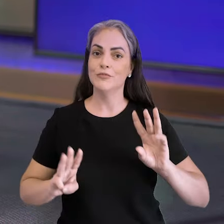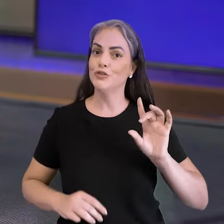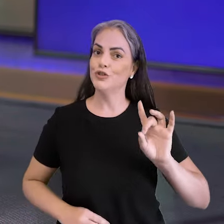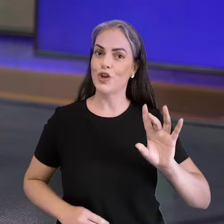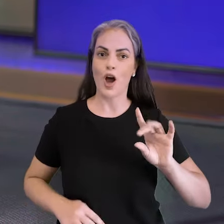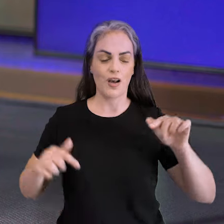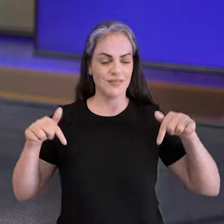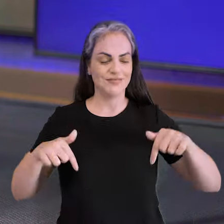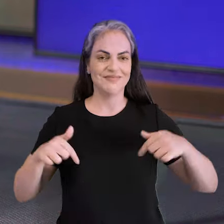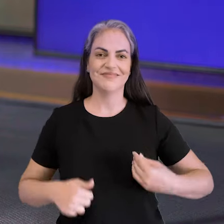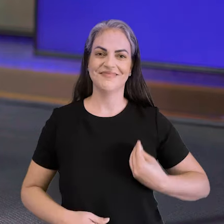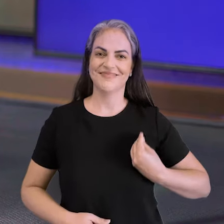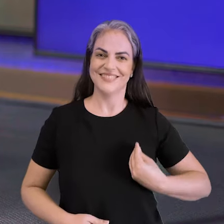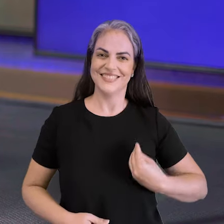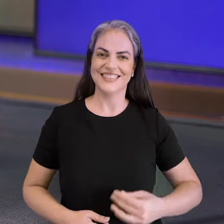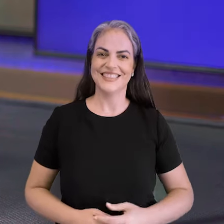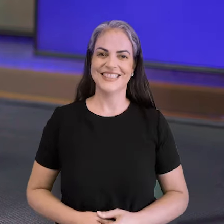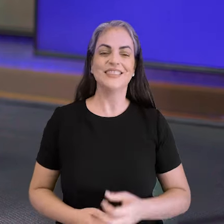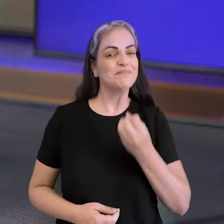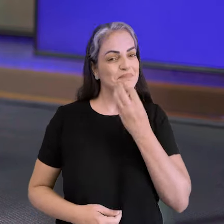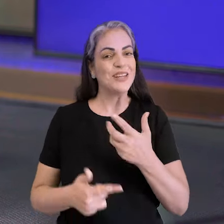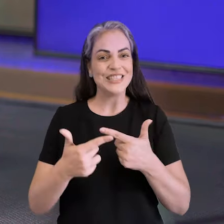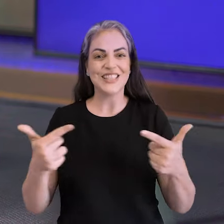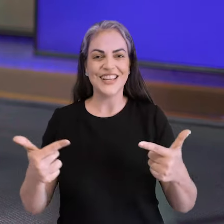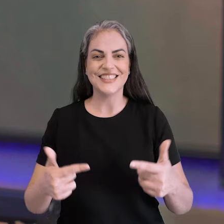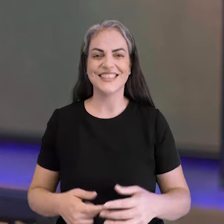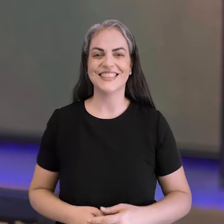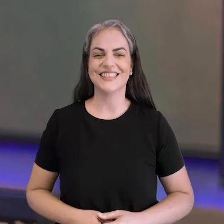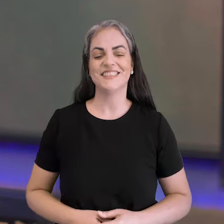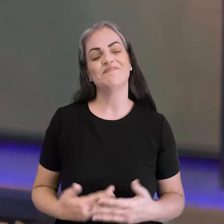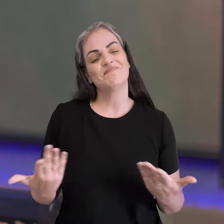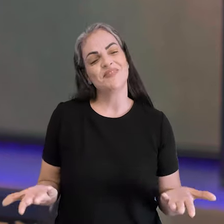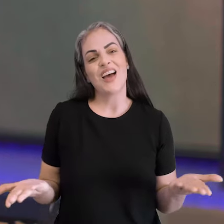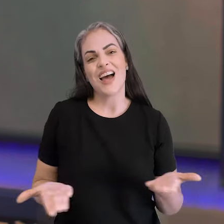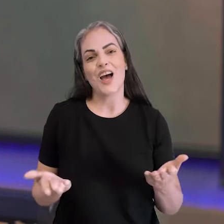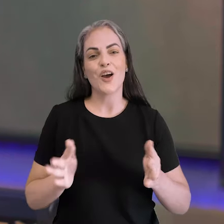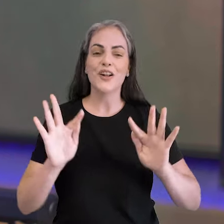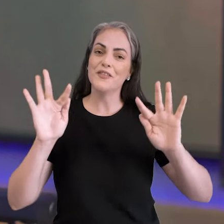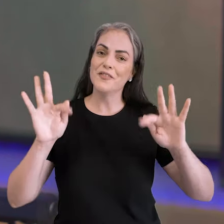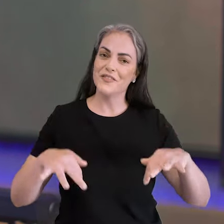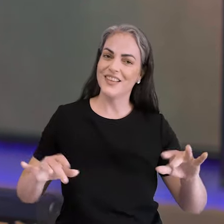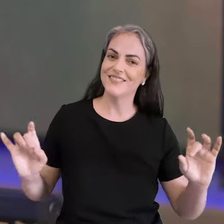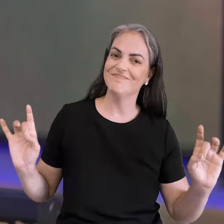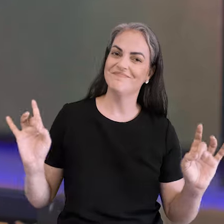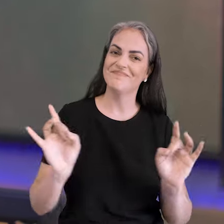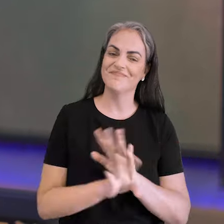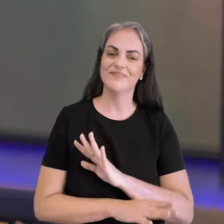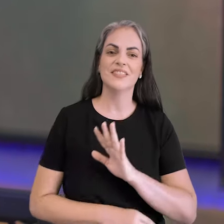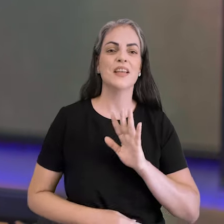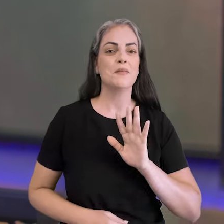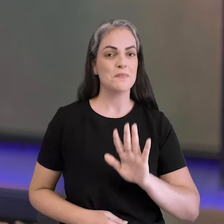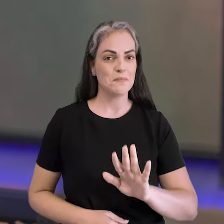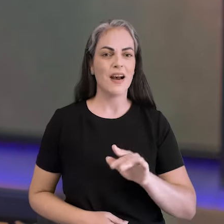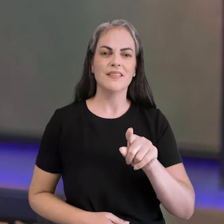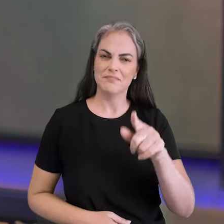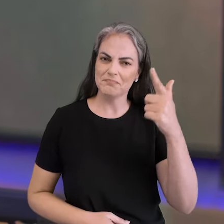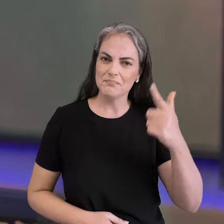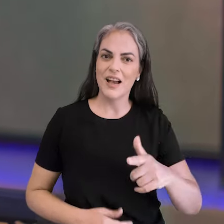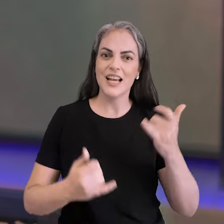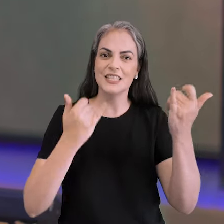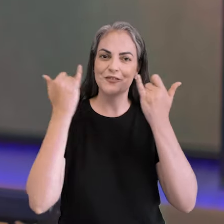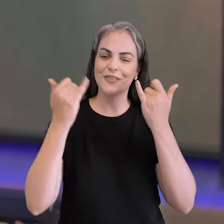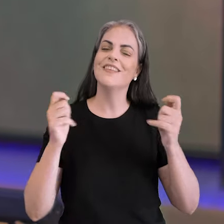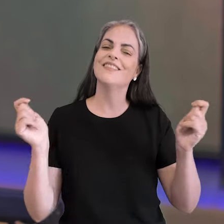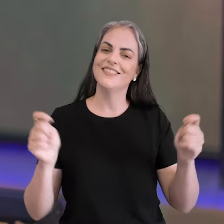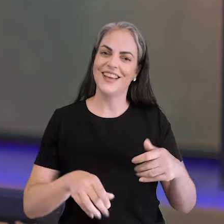eletrônico que você encontra aí na sua tela. Boa sorte! E é isso, pessoal. Nossos 10 minutinhos acabaram. E para continuar se